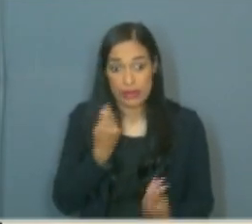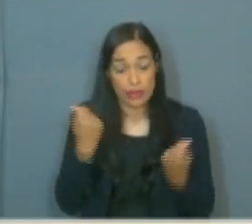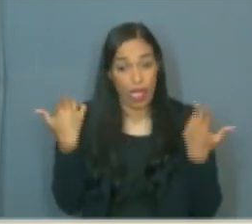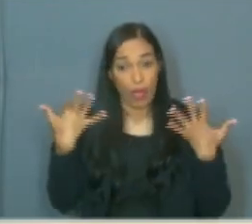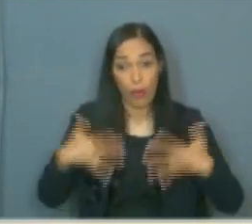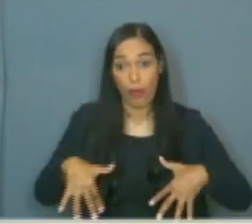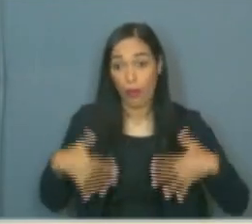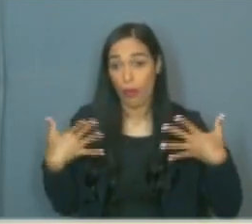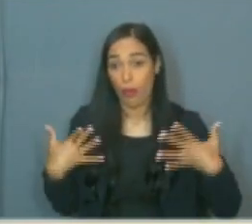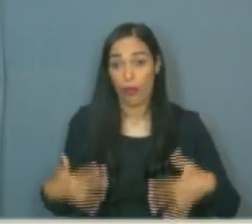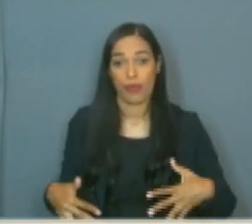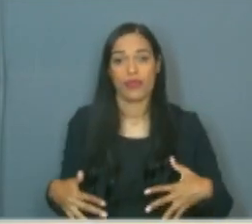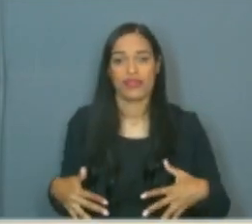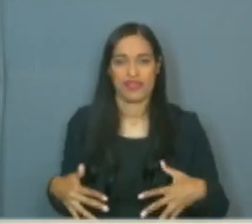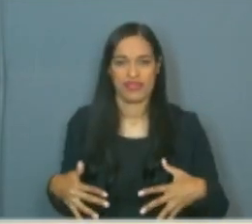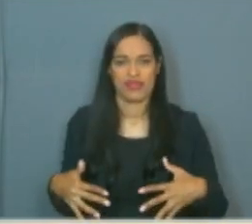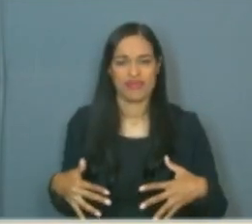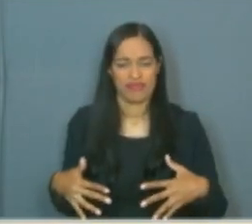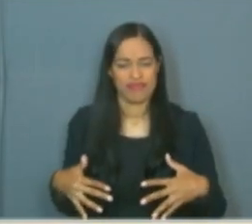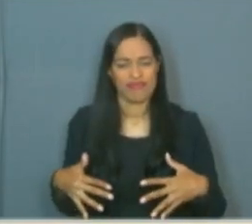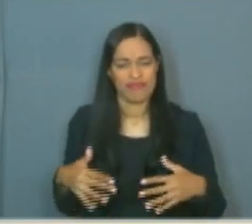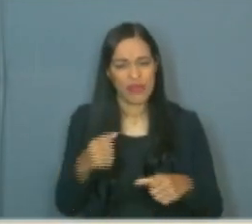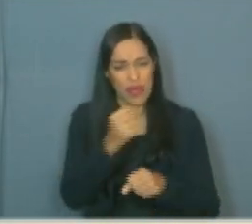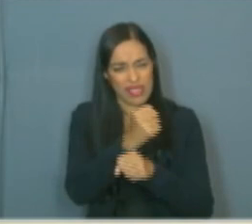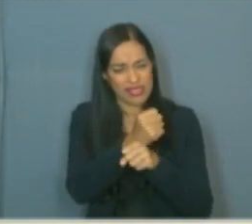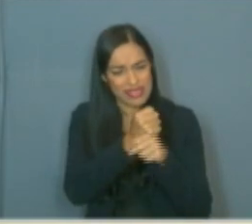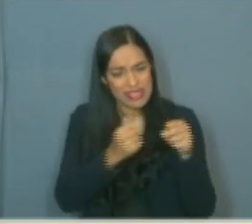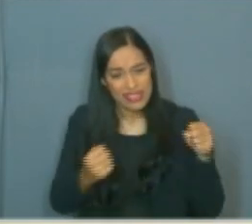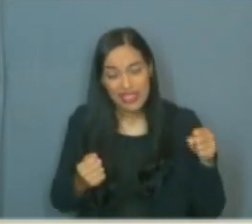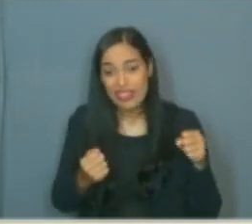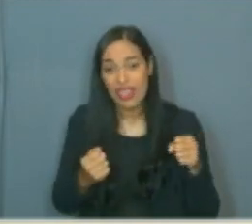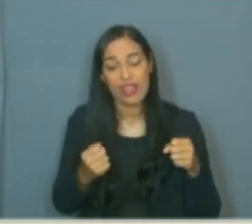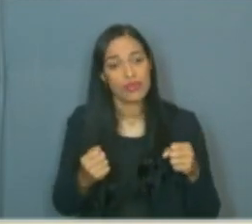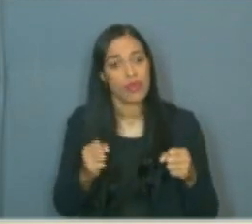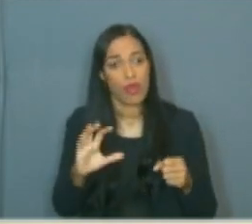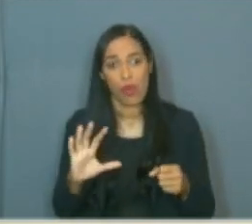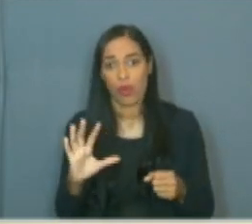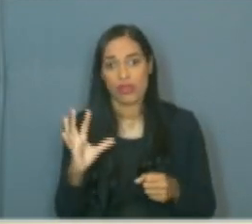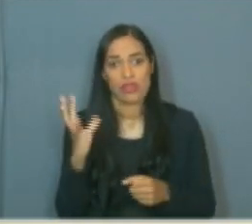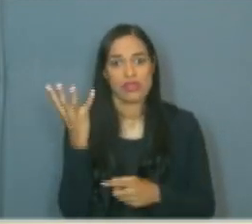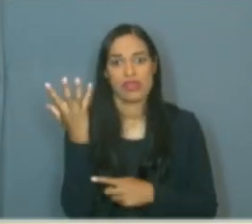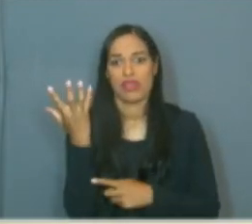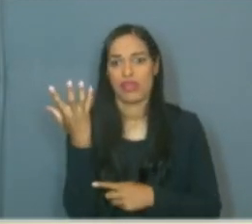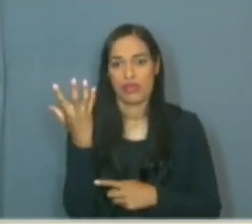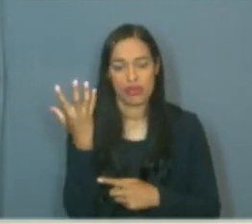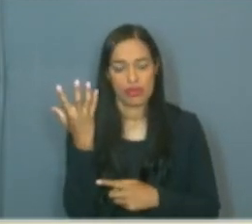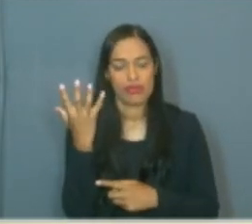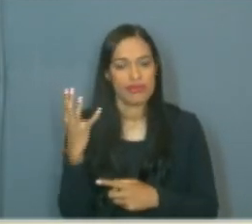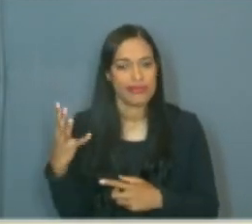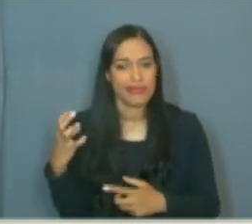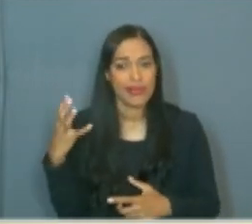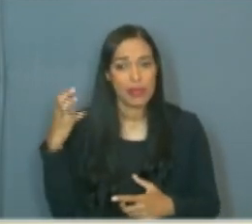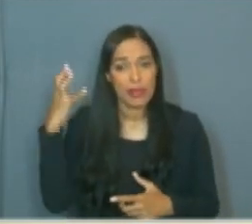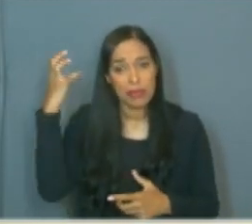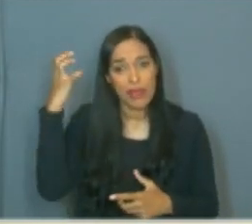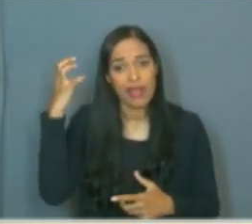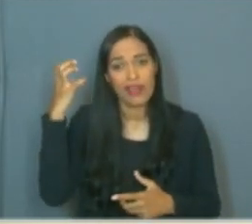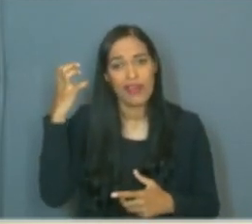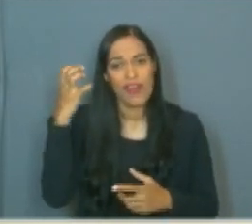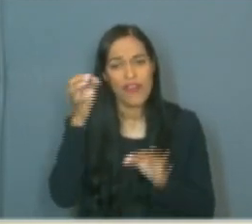A forma cruel, brutal, como o assassinato de Marielle Franco foi